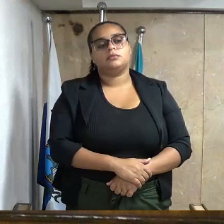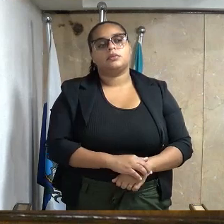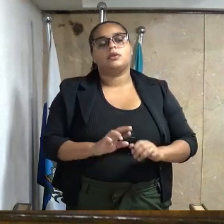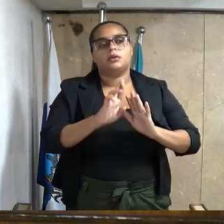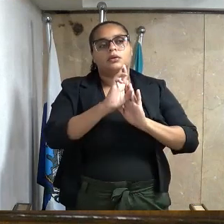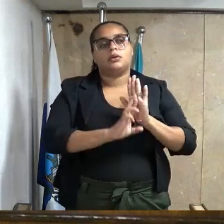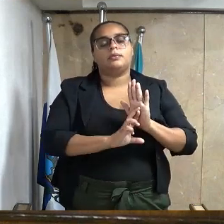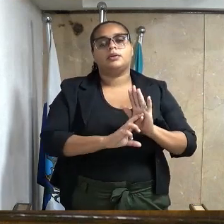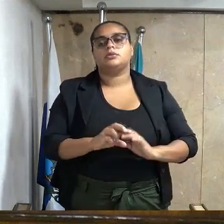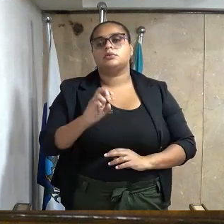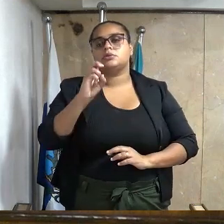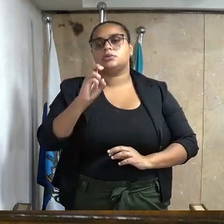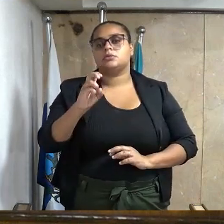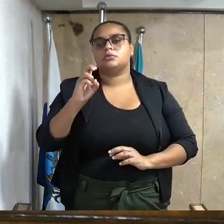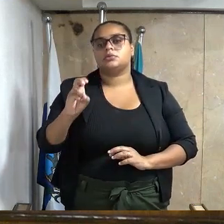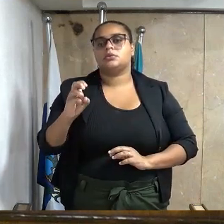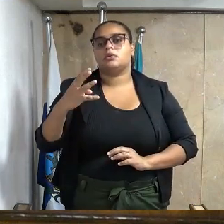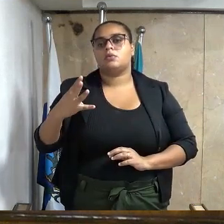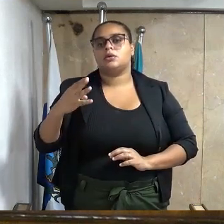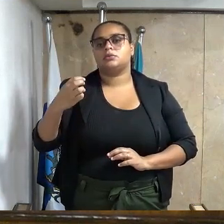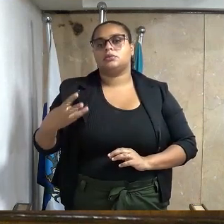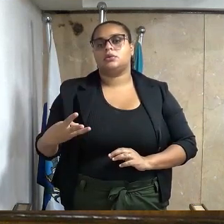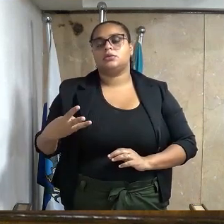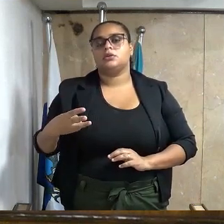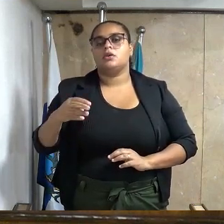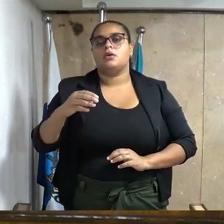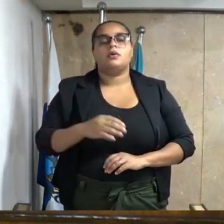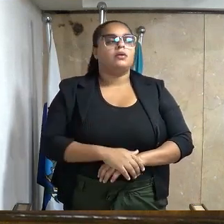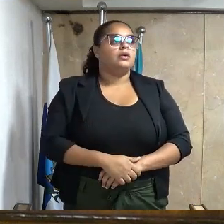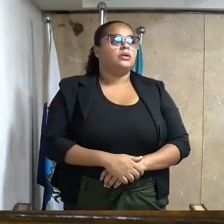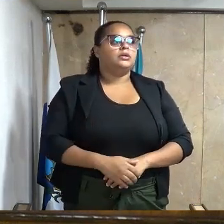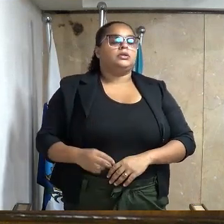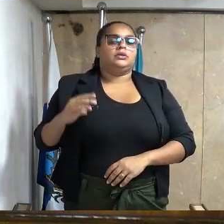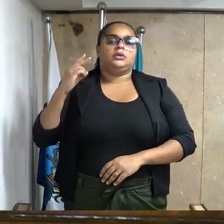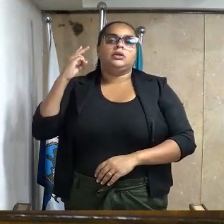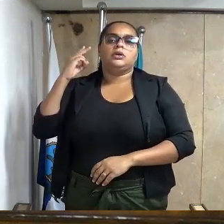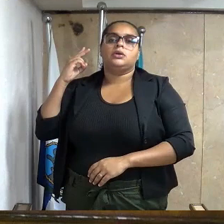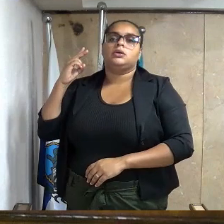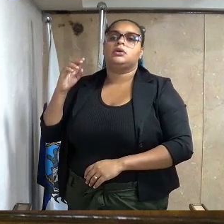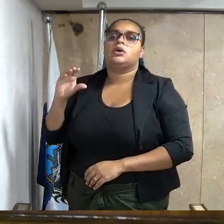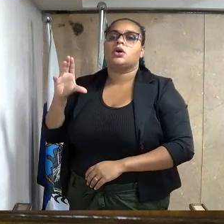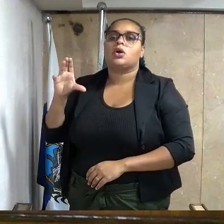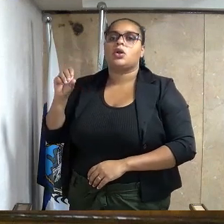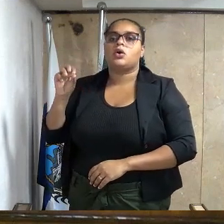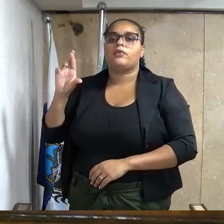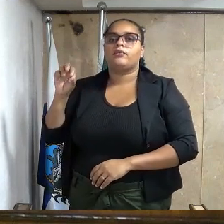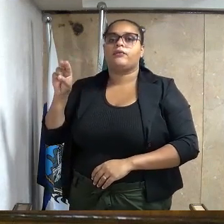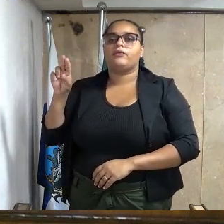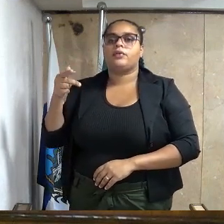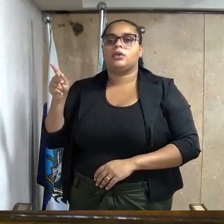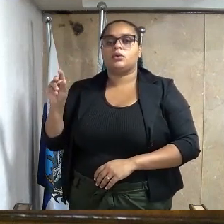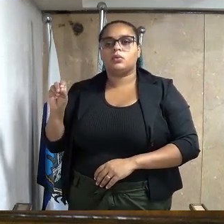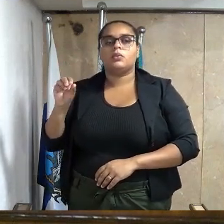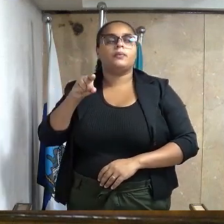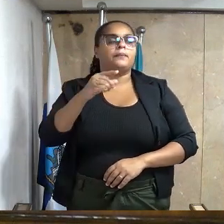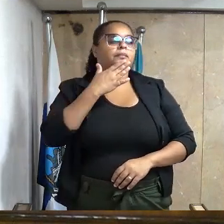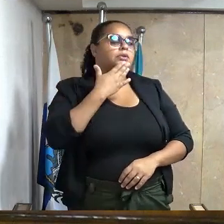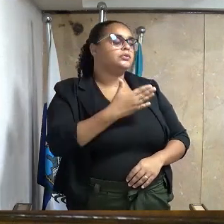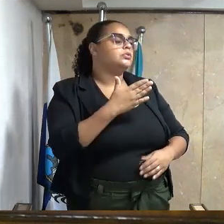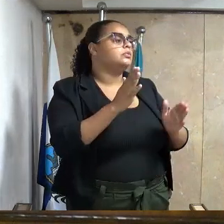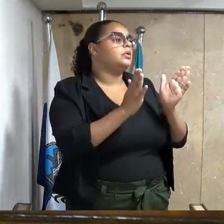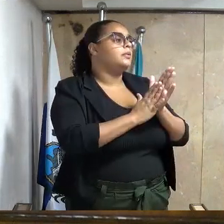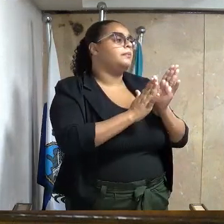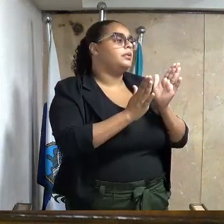Requerimento 5543, do excelentíssimo senhor Clóvis Morão Magalhães, o Clóvinho, consignando